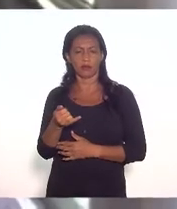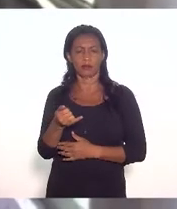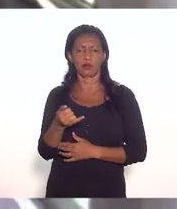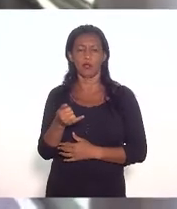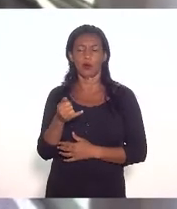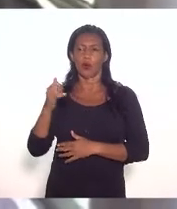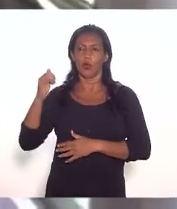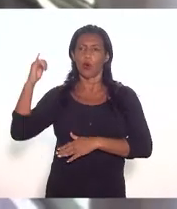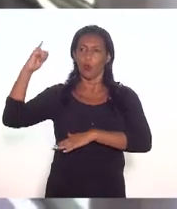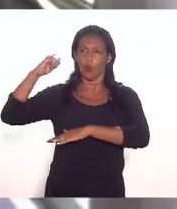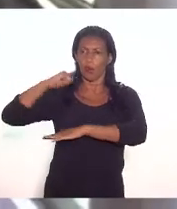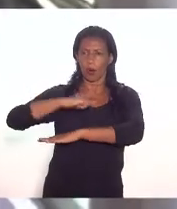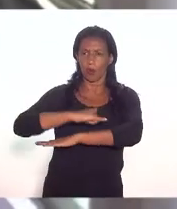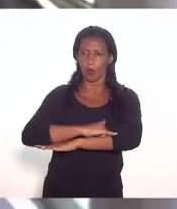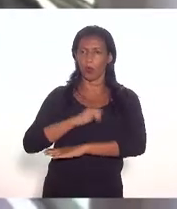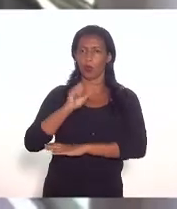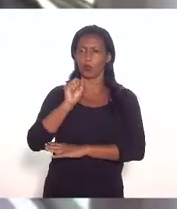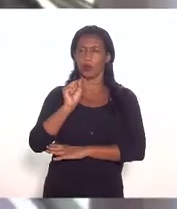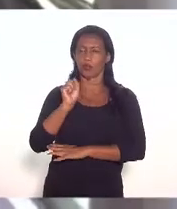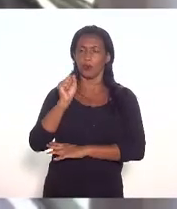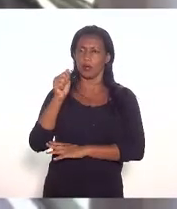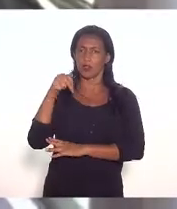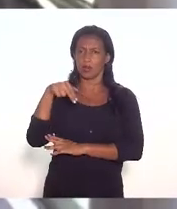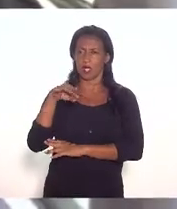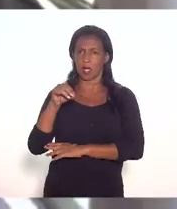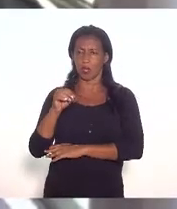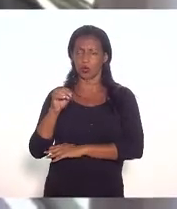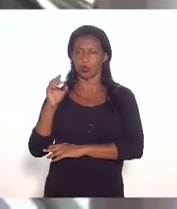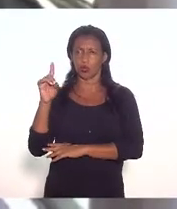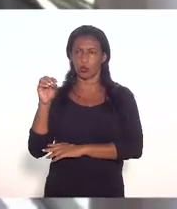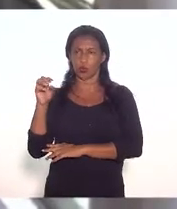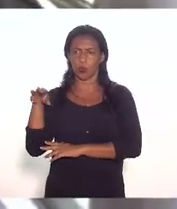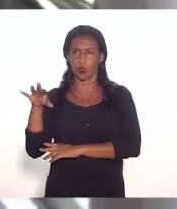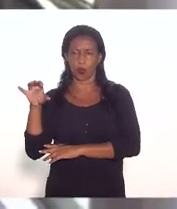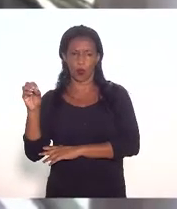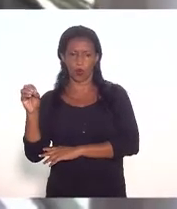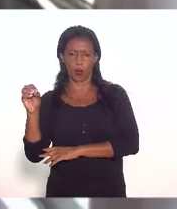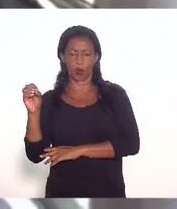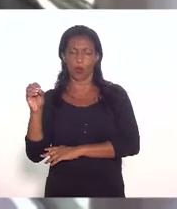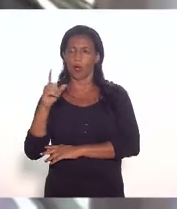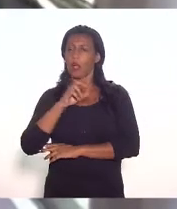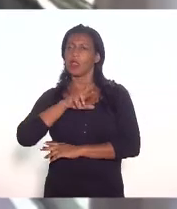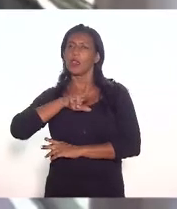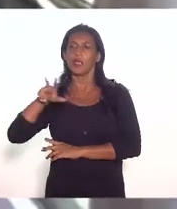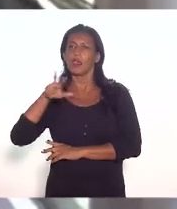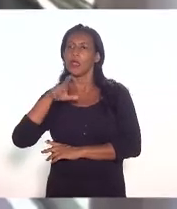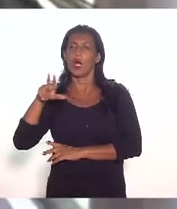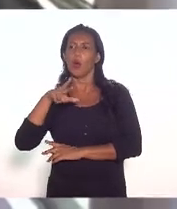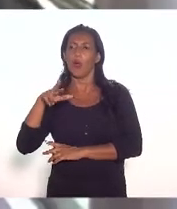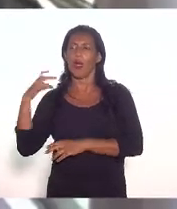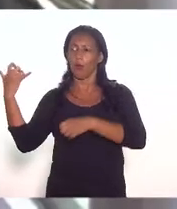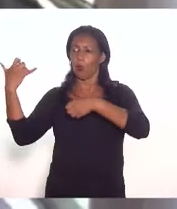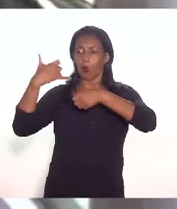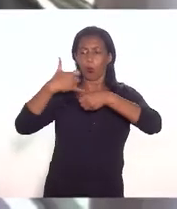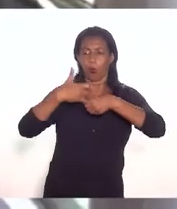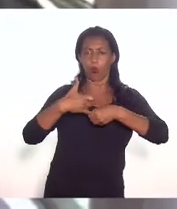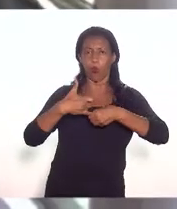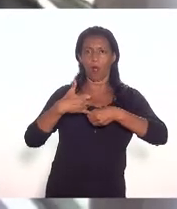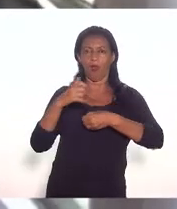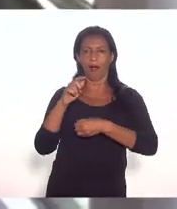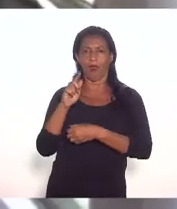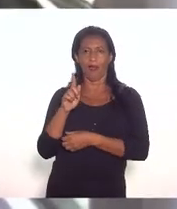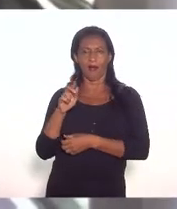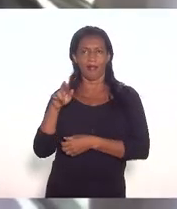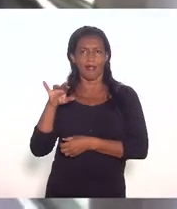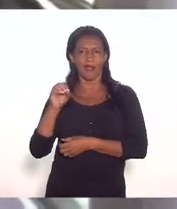aeroporto de Santos Monco conforme o senhor relatou ele não é abastecido por queroduto no estado do Rio é somente o aeroporto